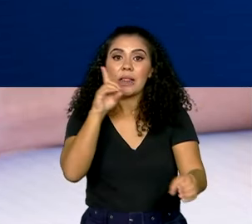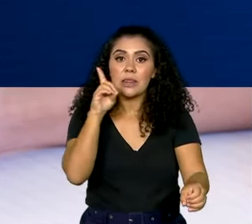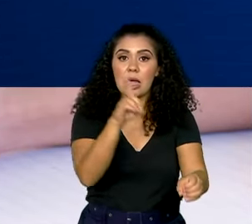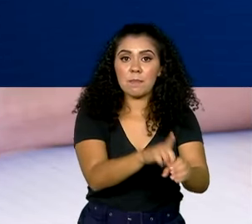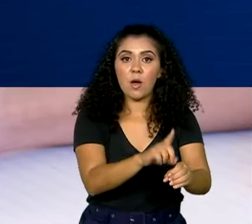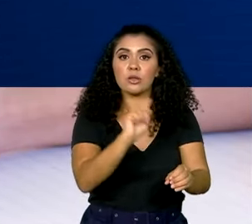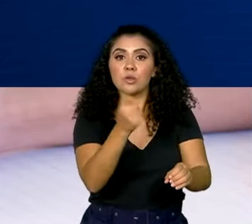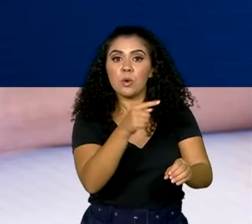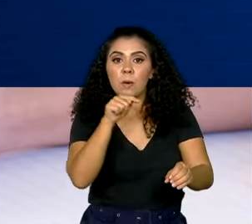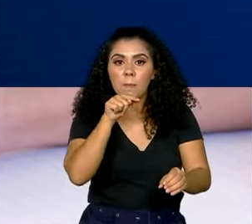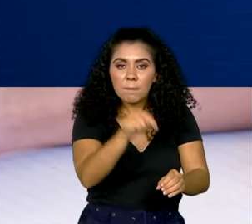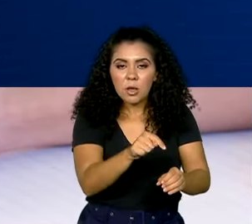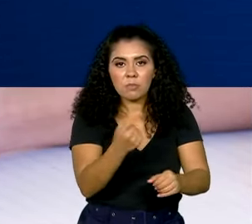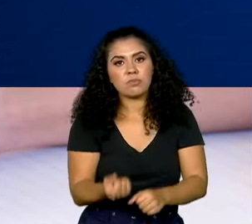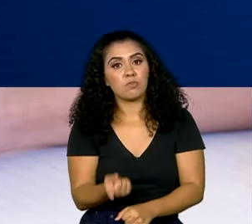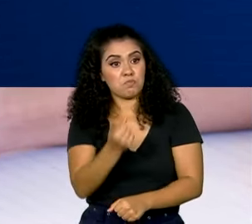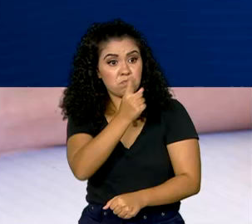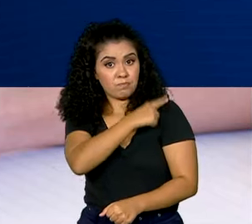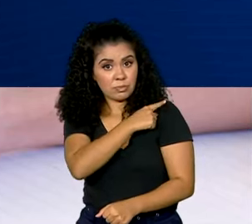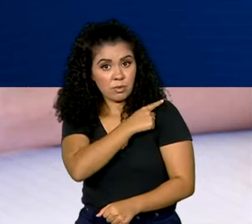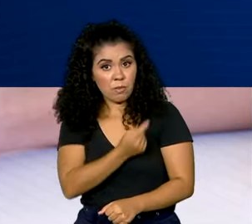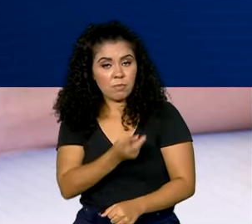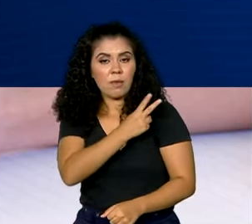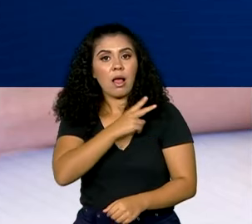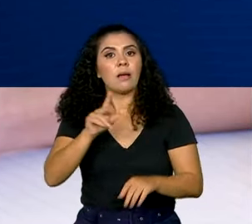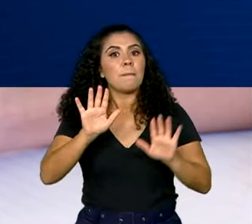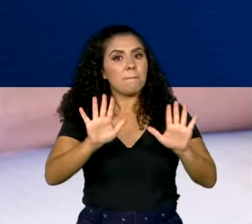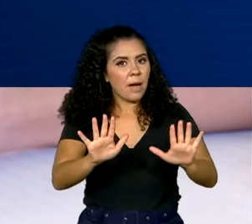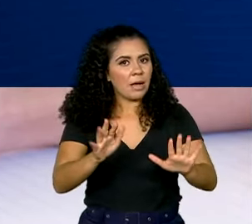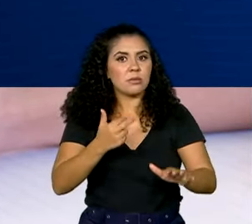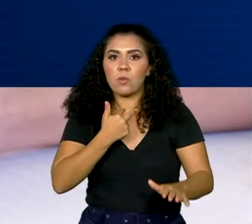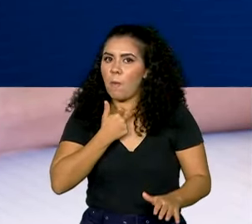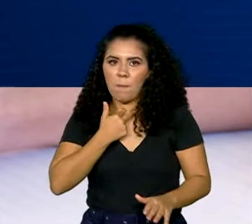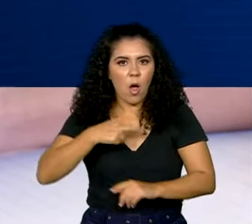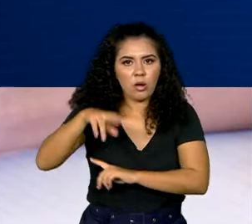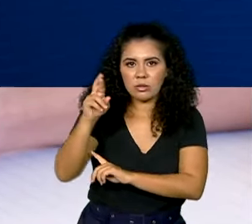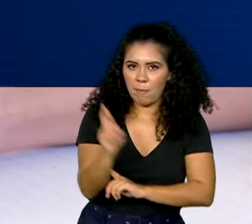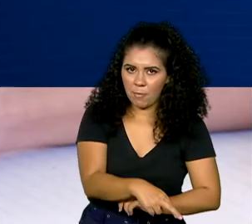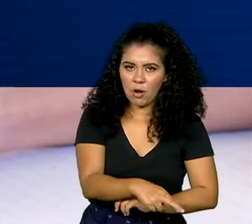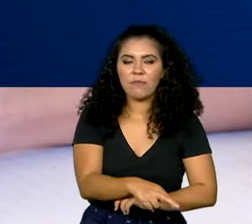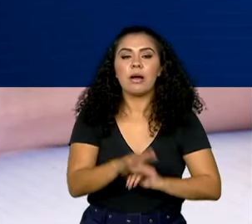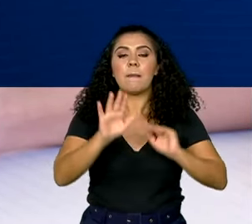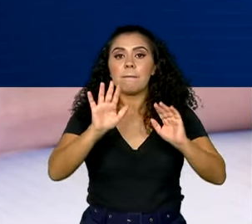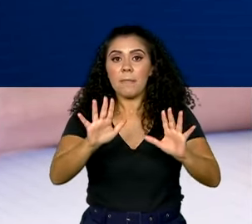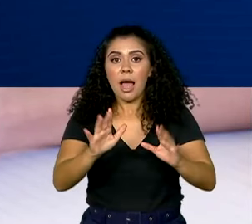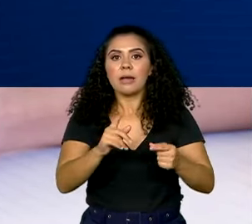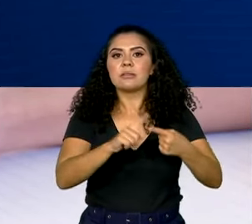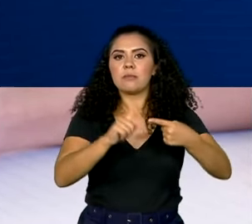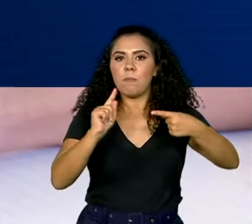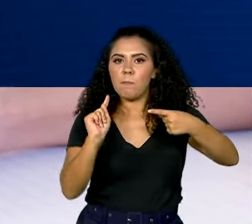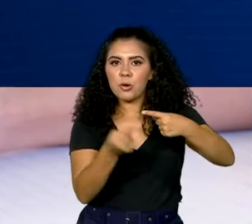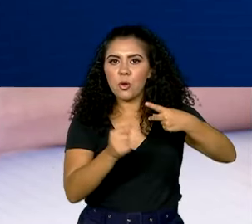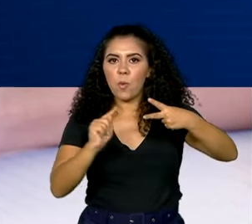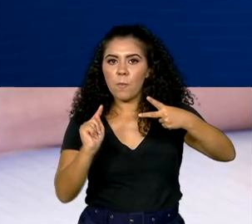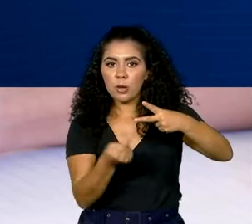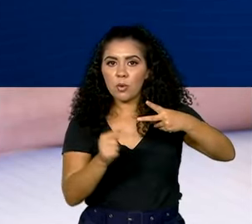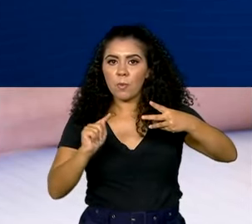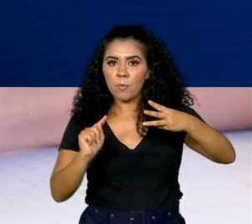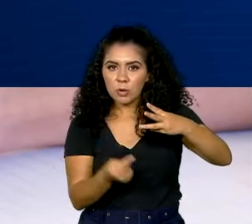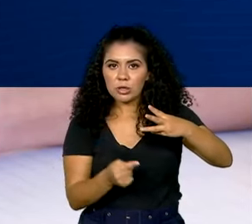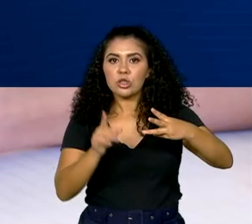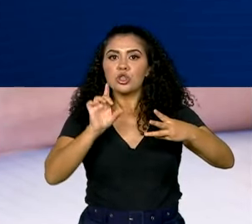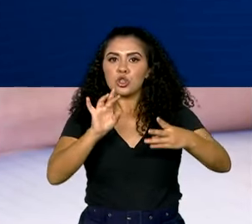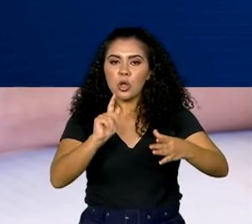cada ano letivo, desde que o aluno não reprove. Mas essas três parcelas de R$.000,00 só serão pagas no final,